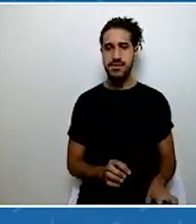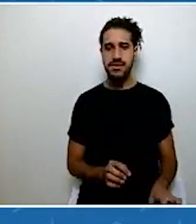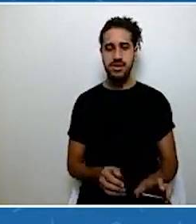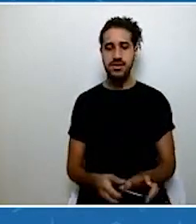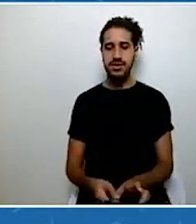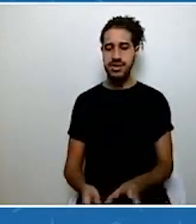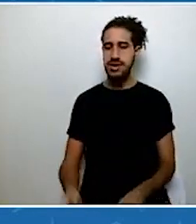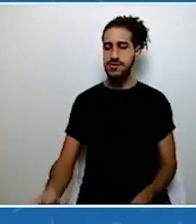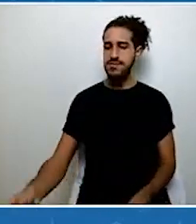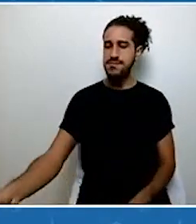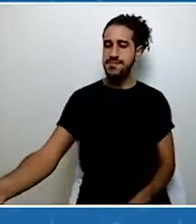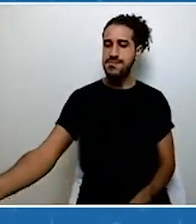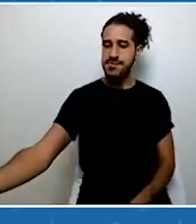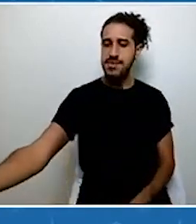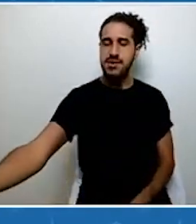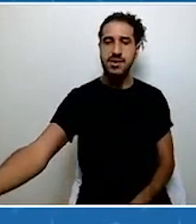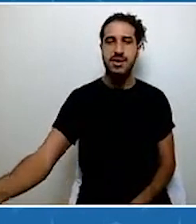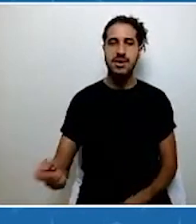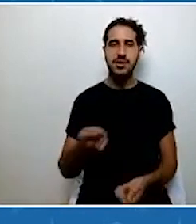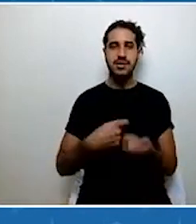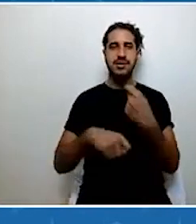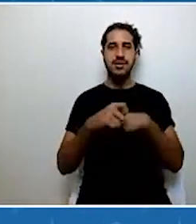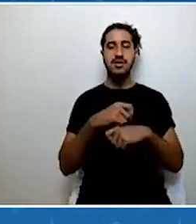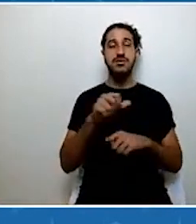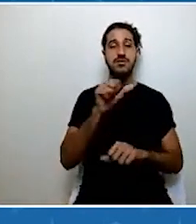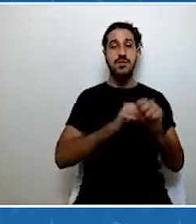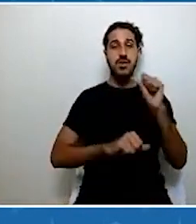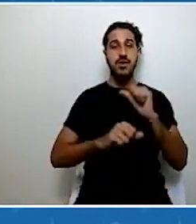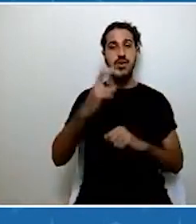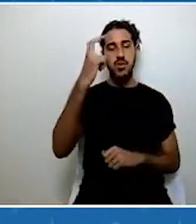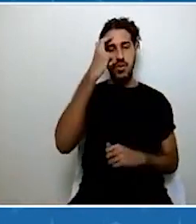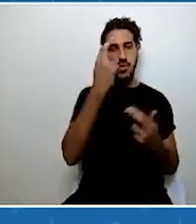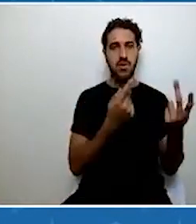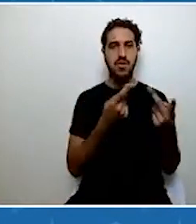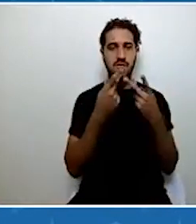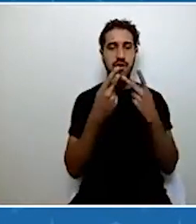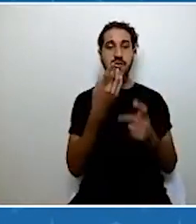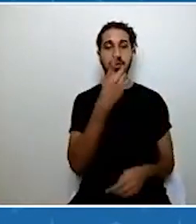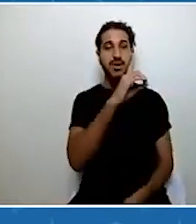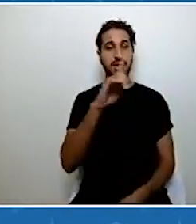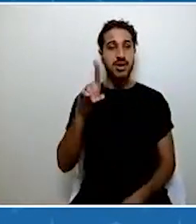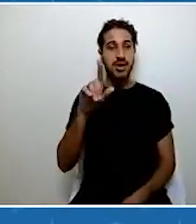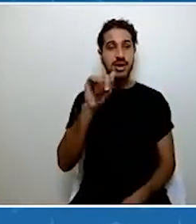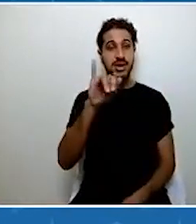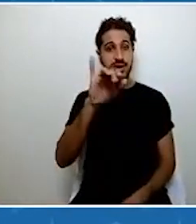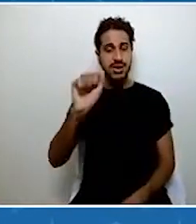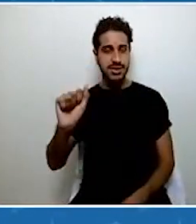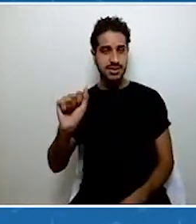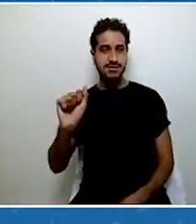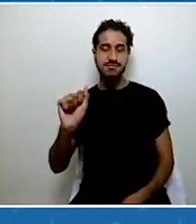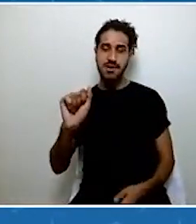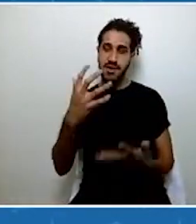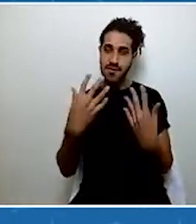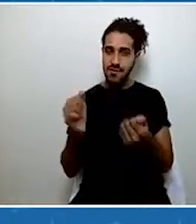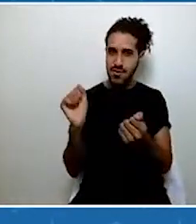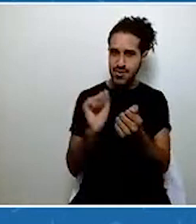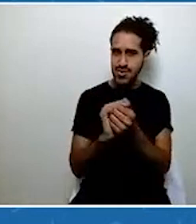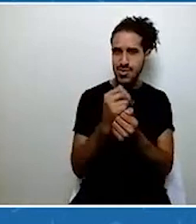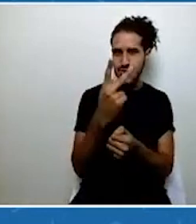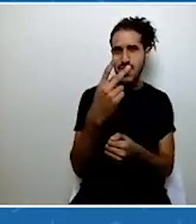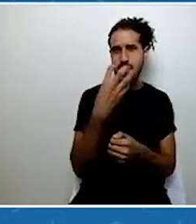econômicos e da mudança cultural, como eu mencionei. Bom dia, Geisa! Compartilha com a gente a sua boa prática de